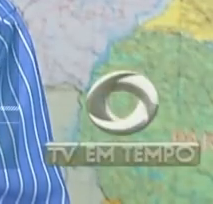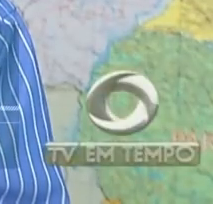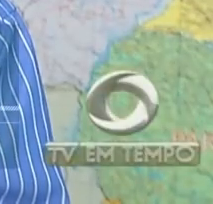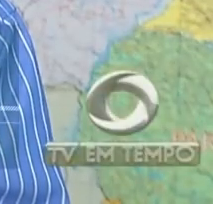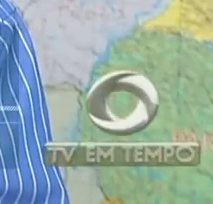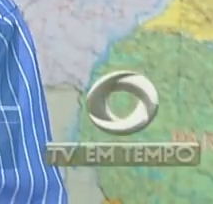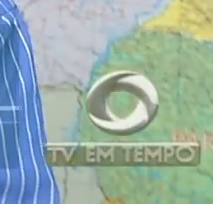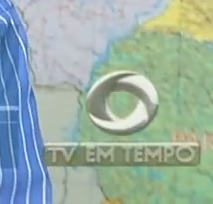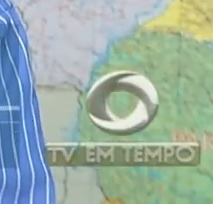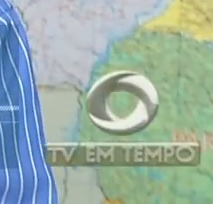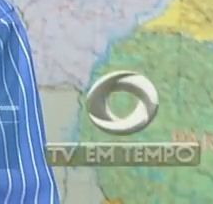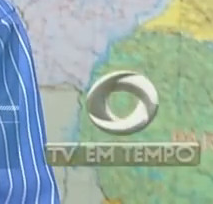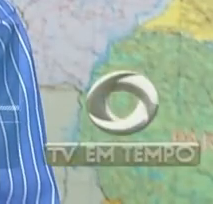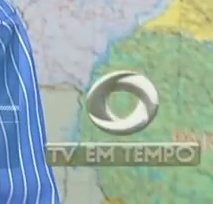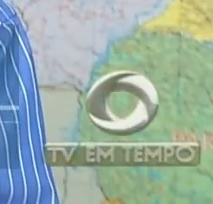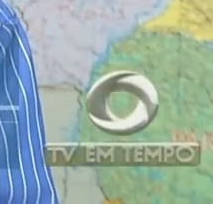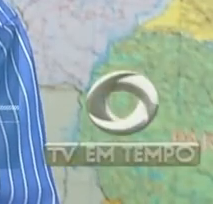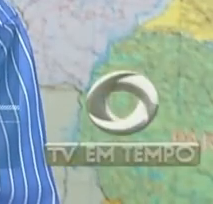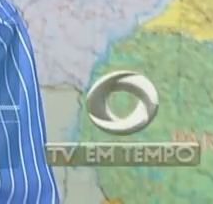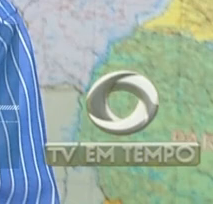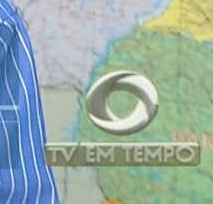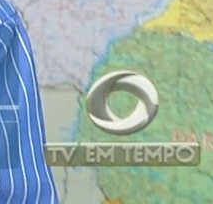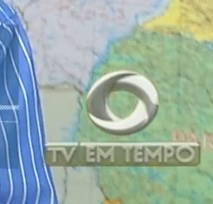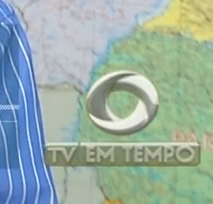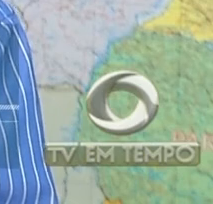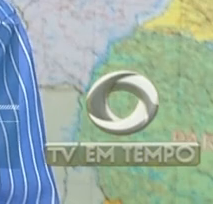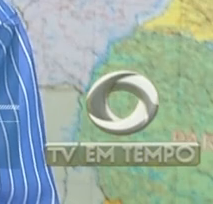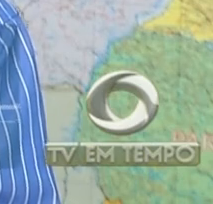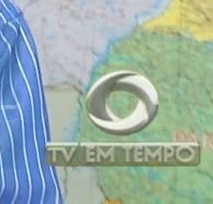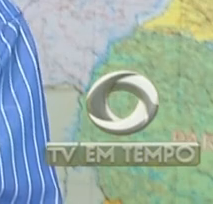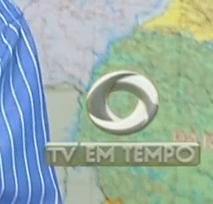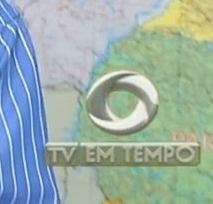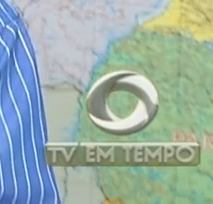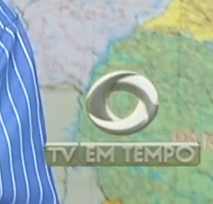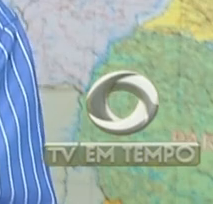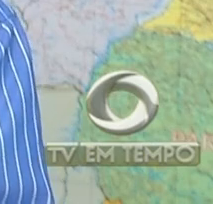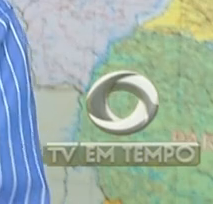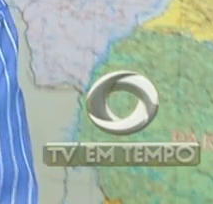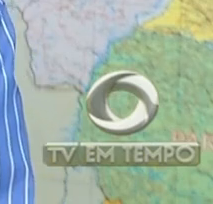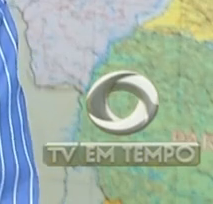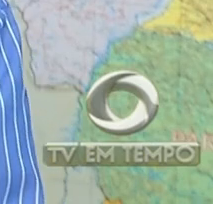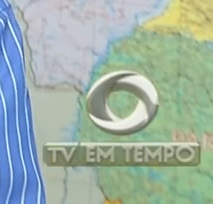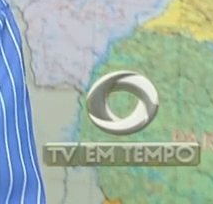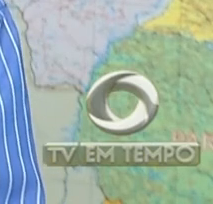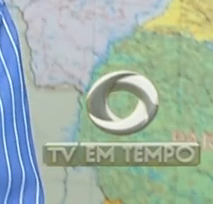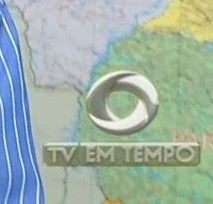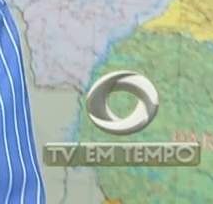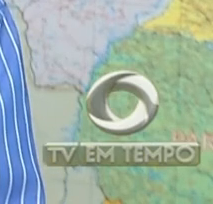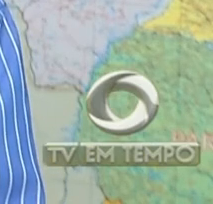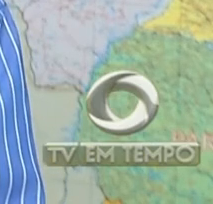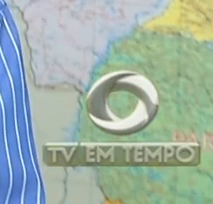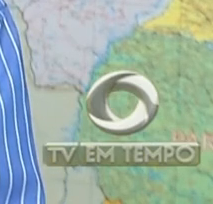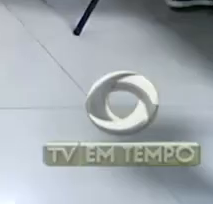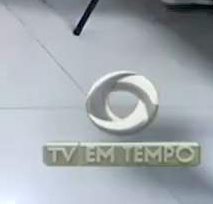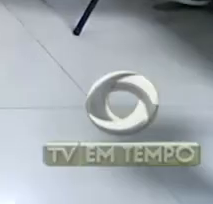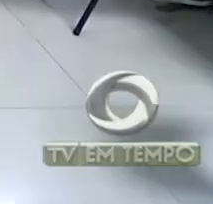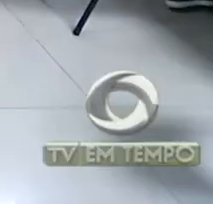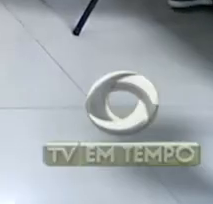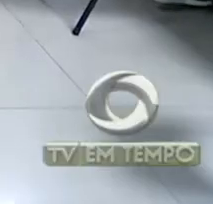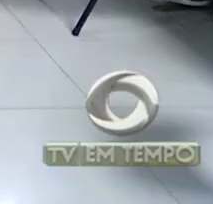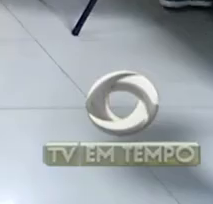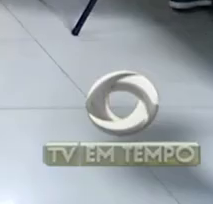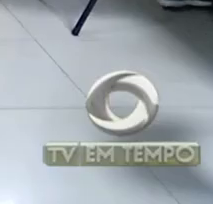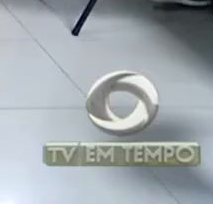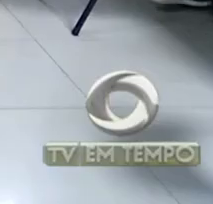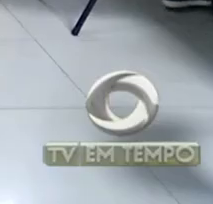indústrias locais. Não há um potencial econômico que possa dar ocupação às pessoas que moram nesses municípios. Quem